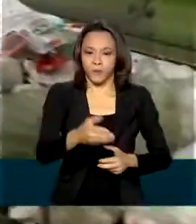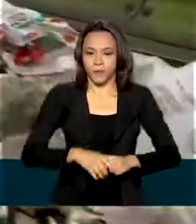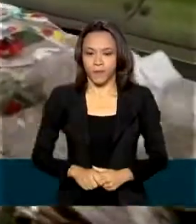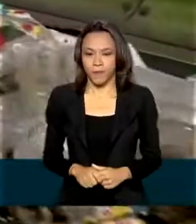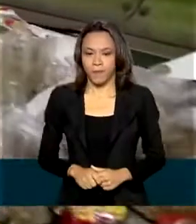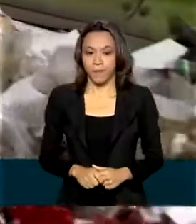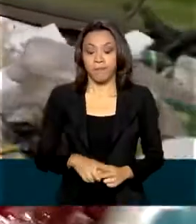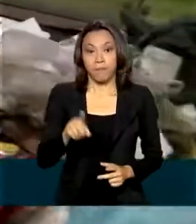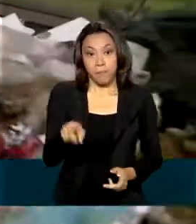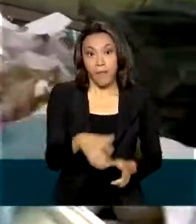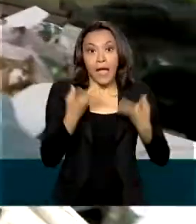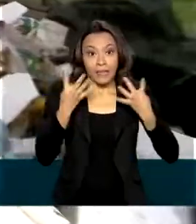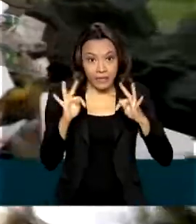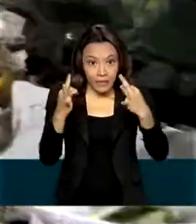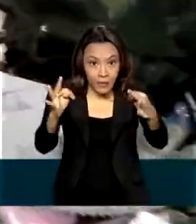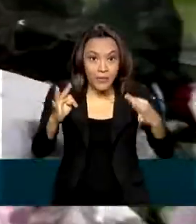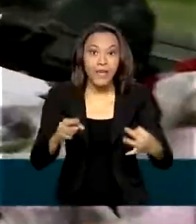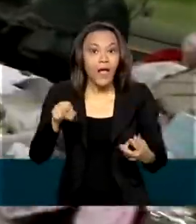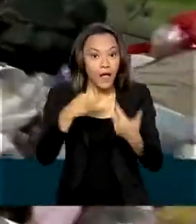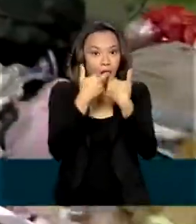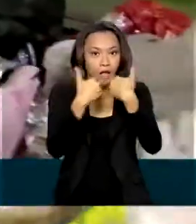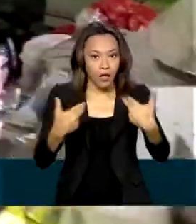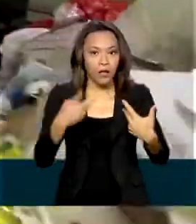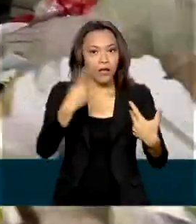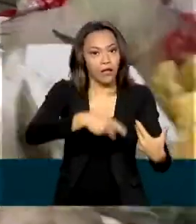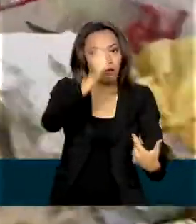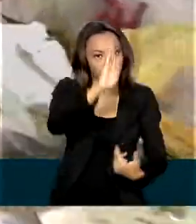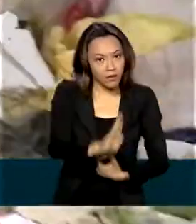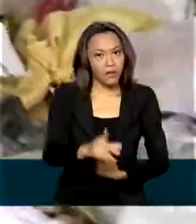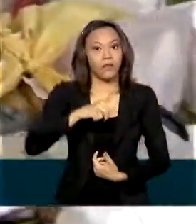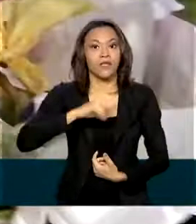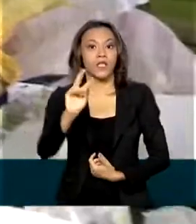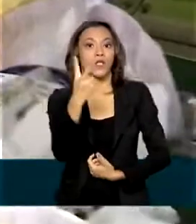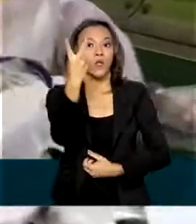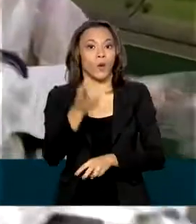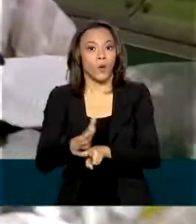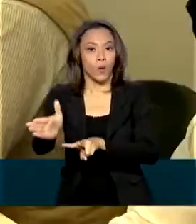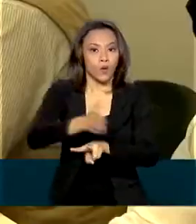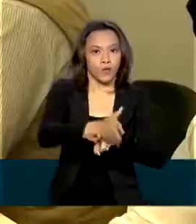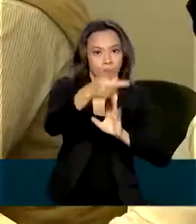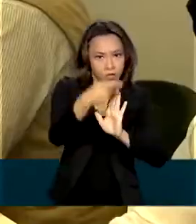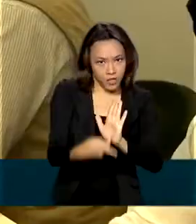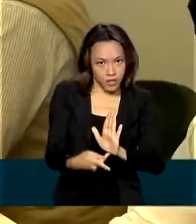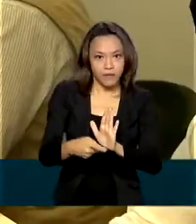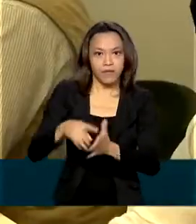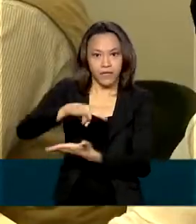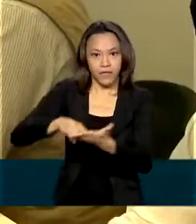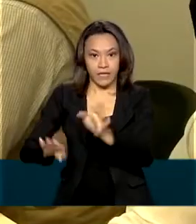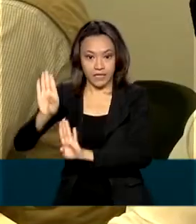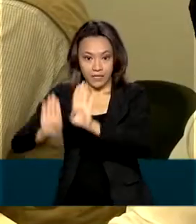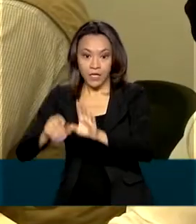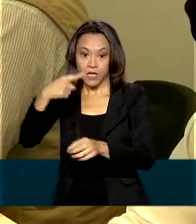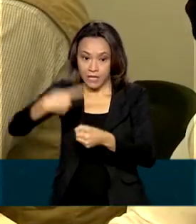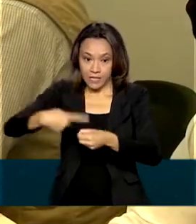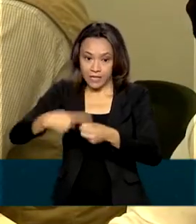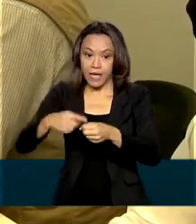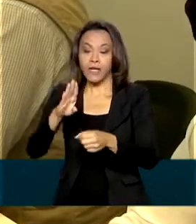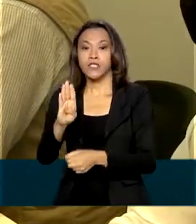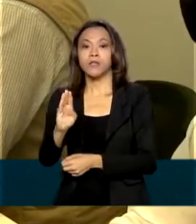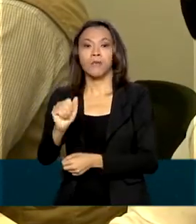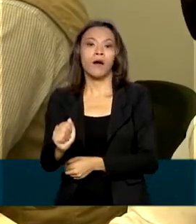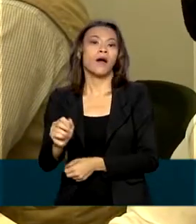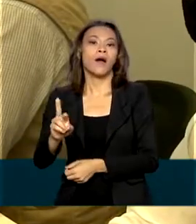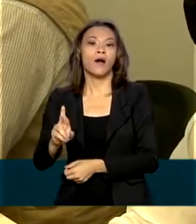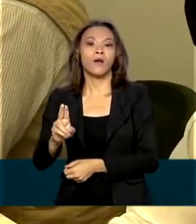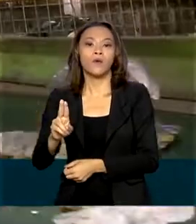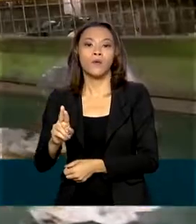A tecnologia ainda é inédita no Brasil, mas já existem dois projetos em licitação. Um em Barueri, visitado pelo